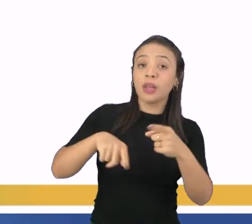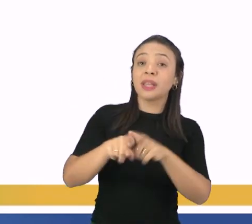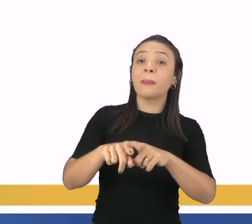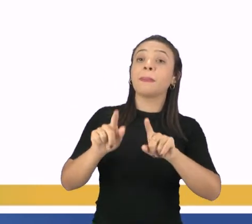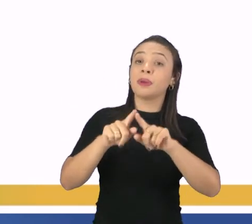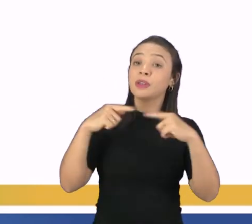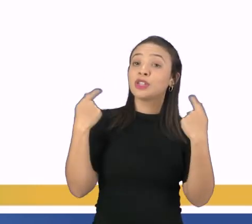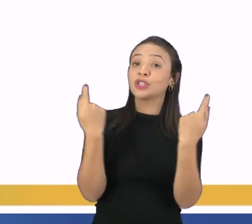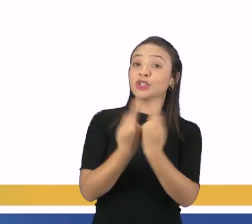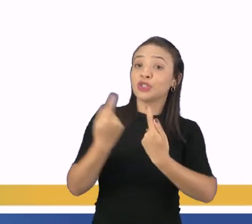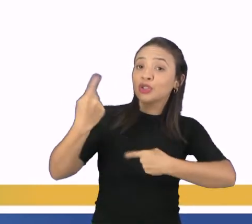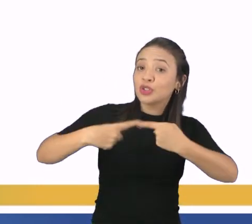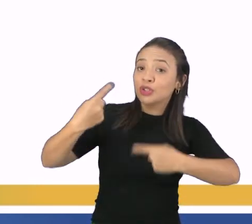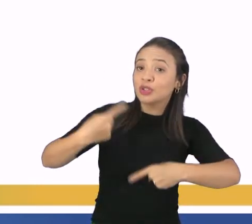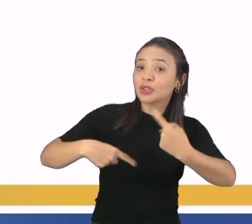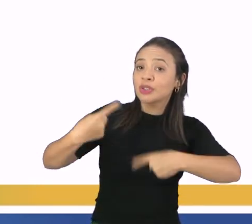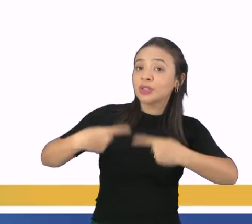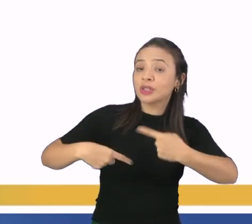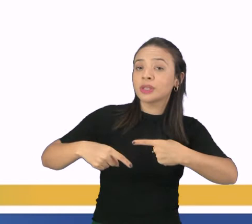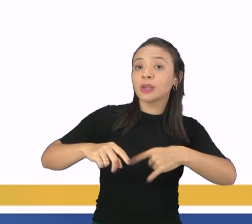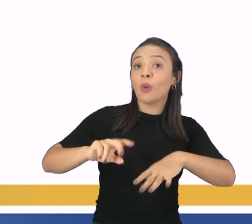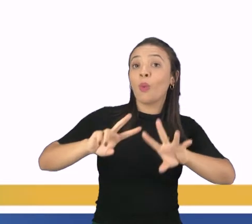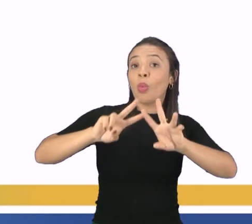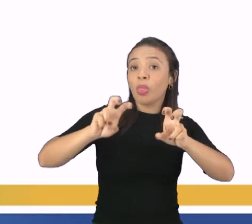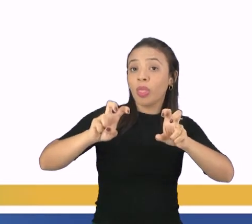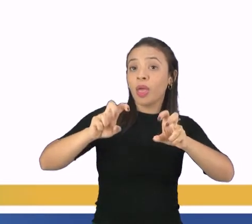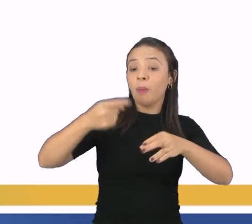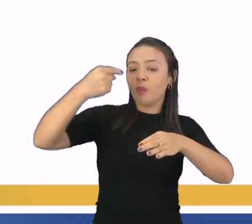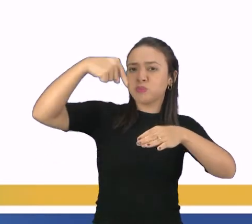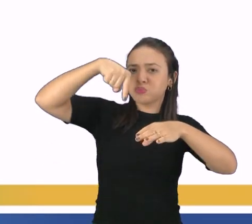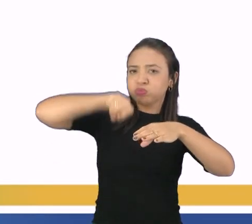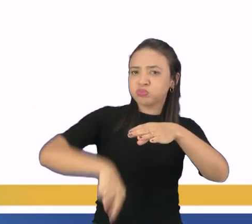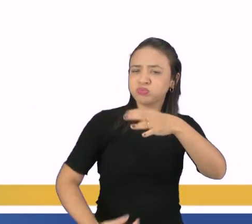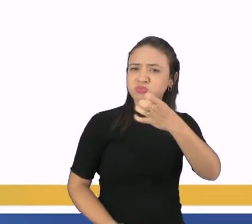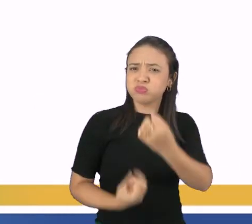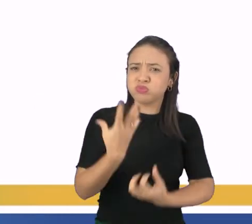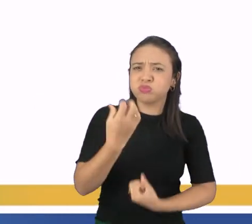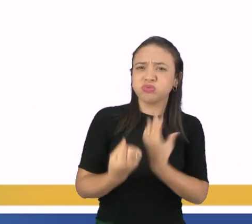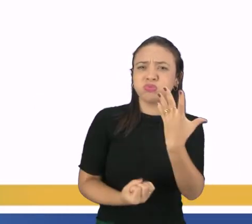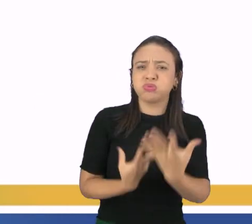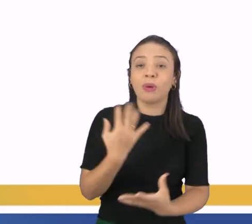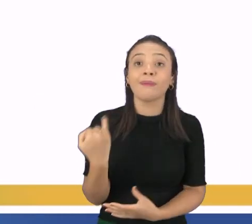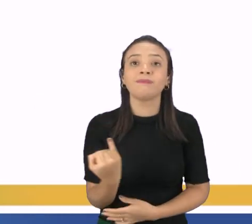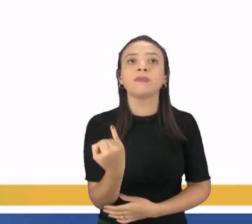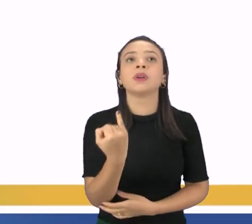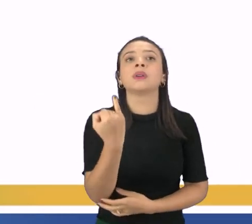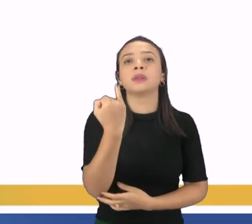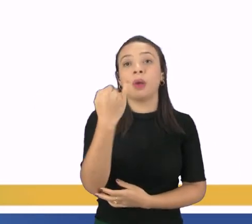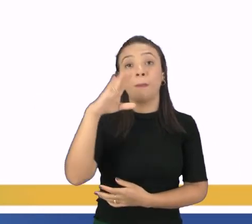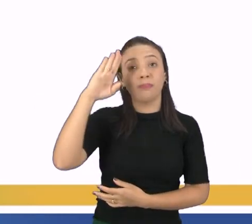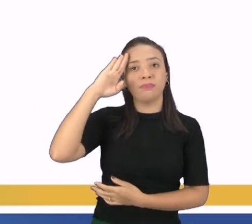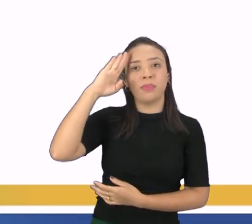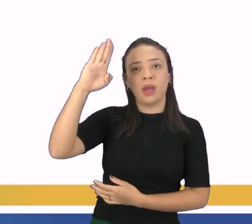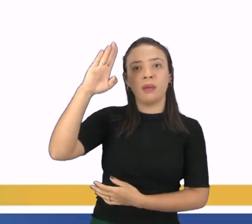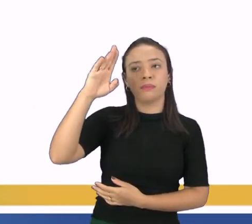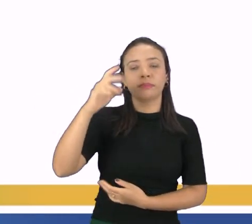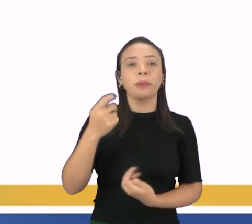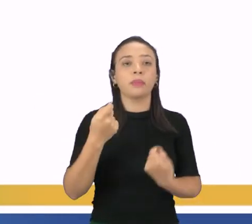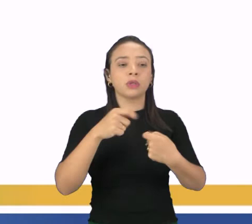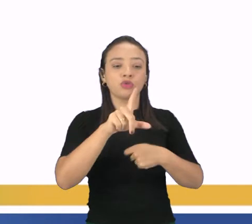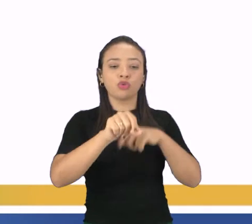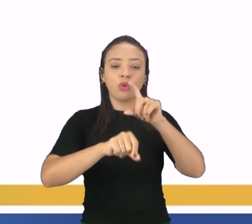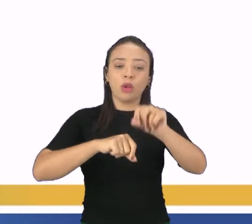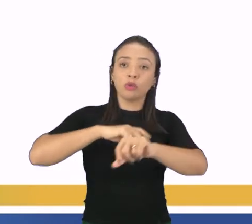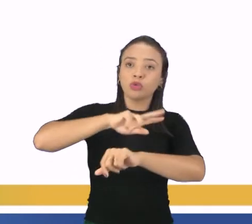capitalismo. Então, nós estamos falando aí do petróleo que faz com que ele seja decisivo nas decisões